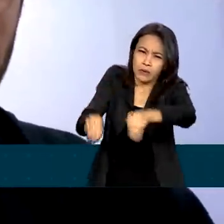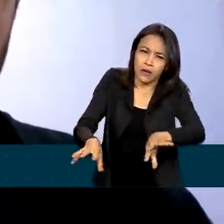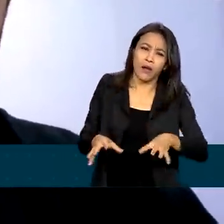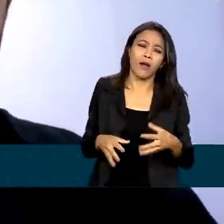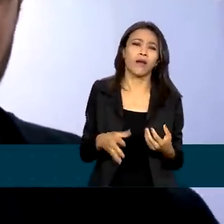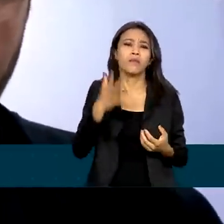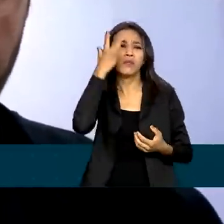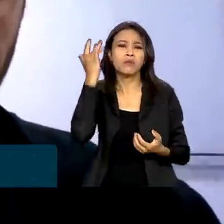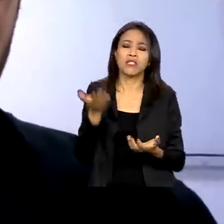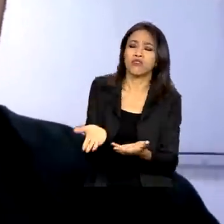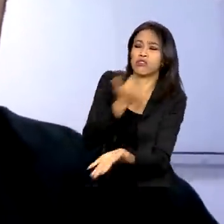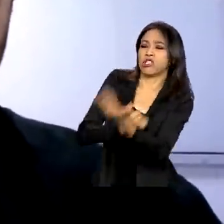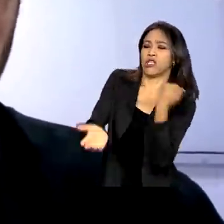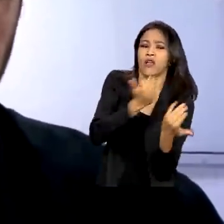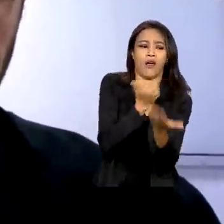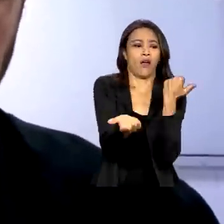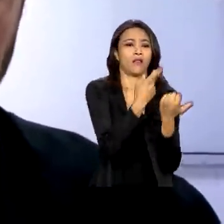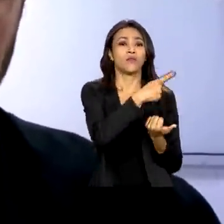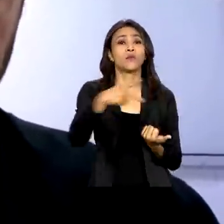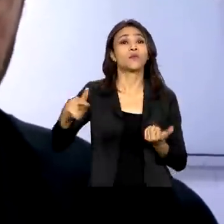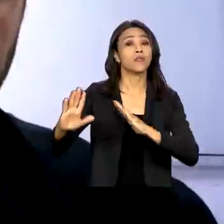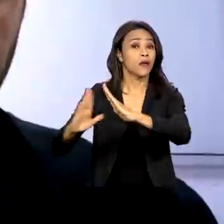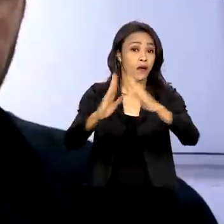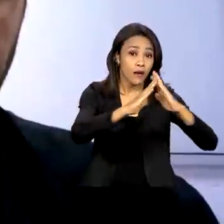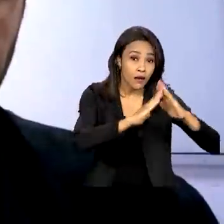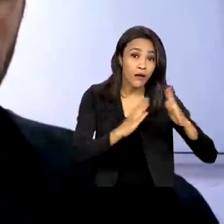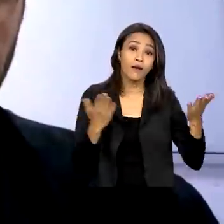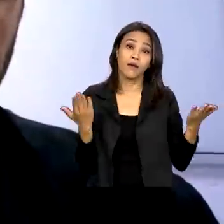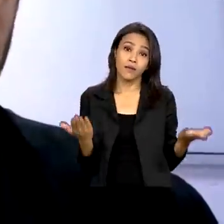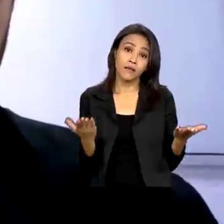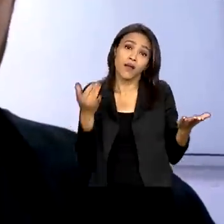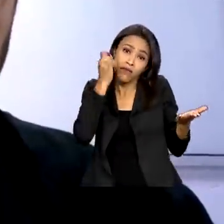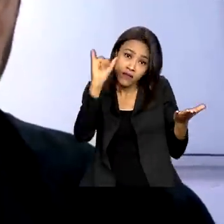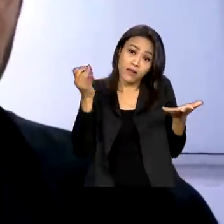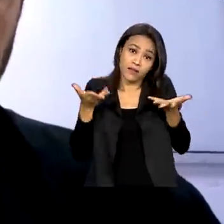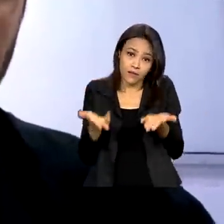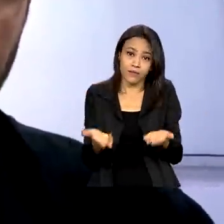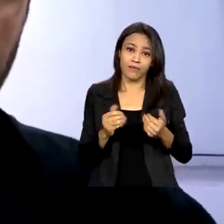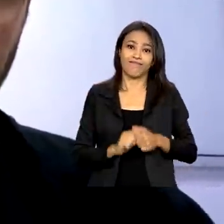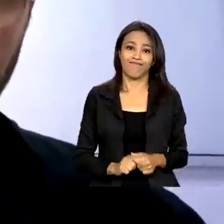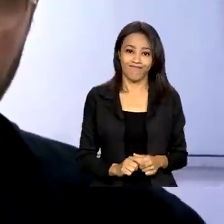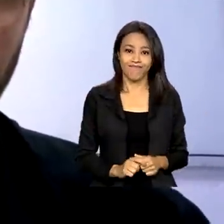retiradas das suas casas a tempo, para não evitar esse tipo de perdas.